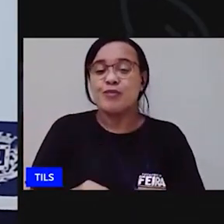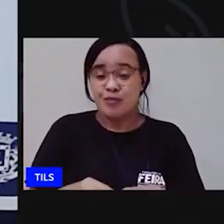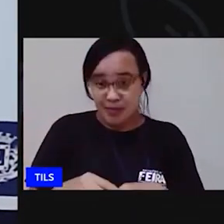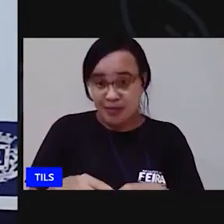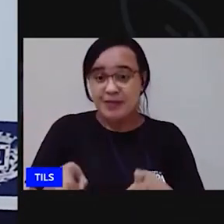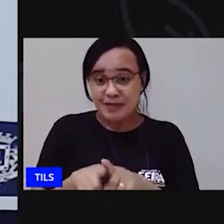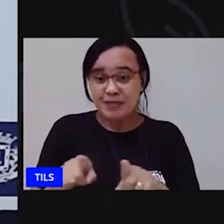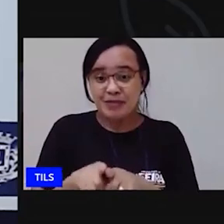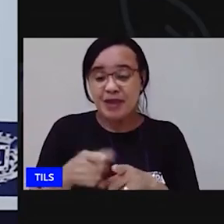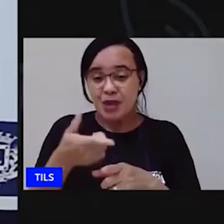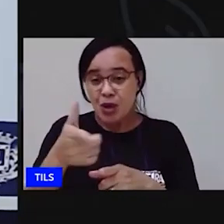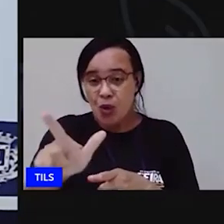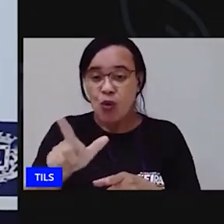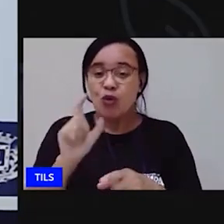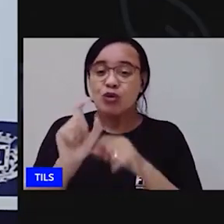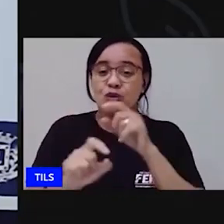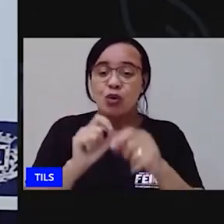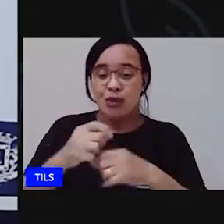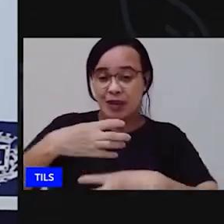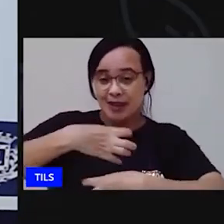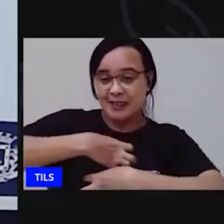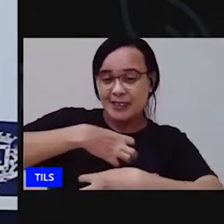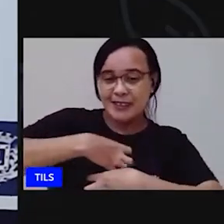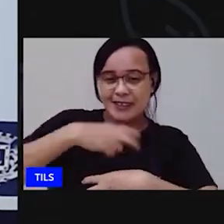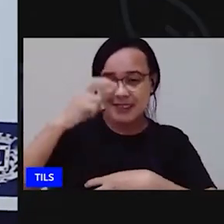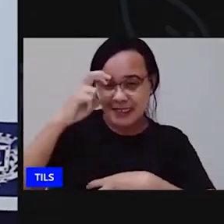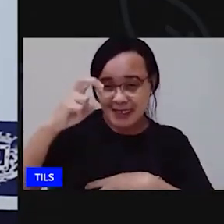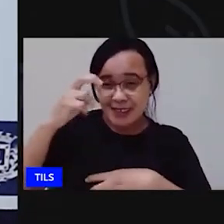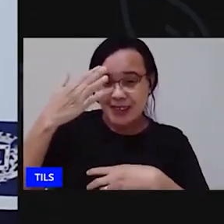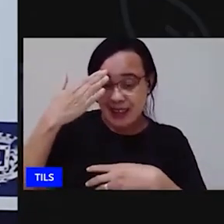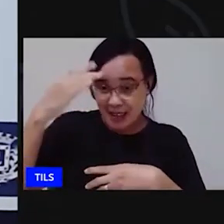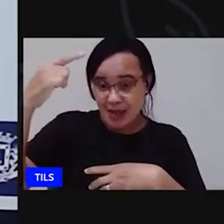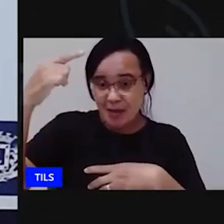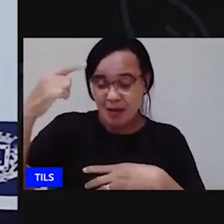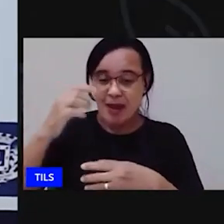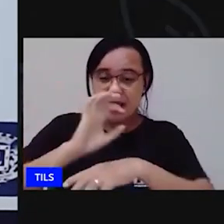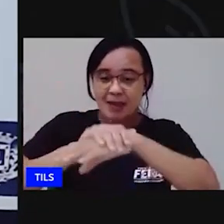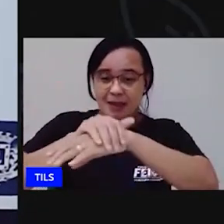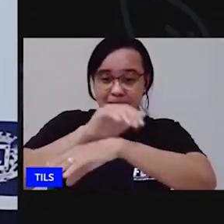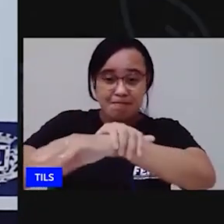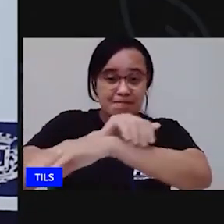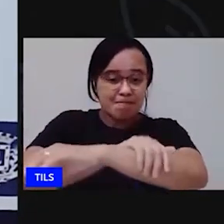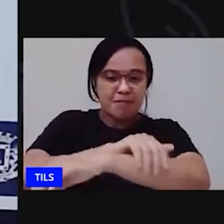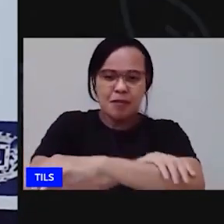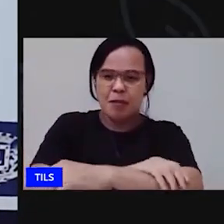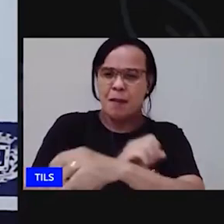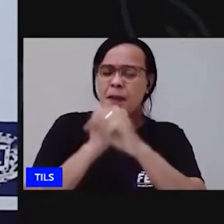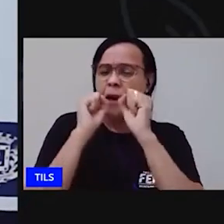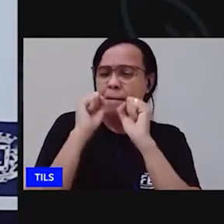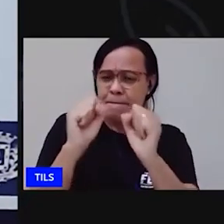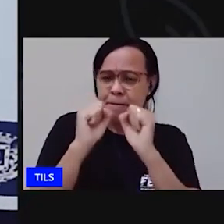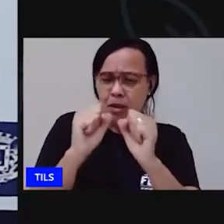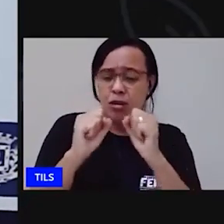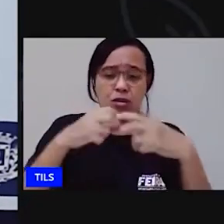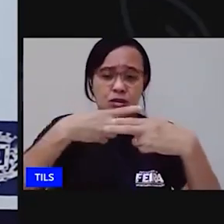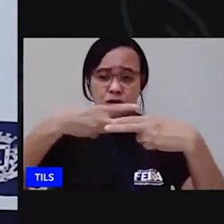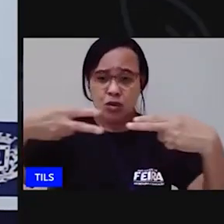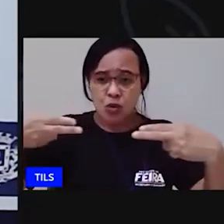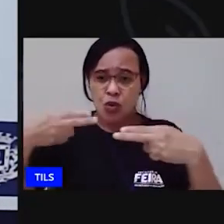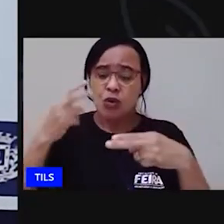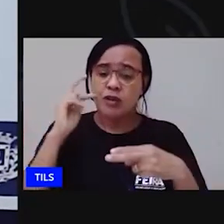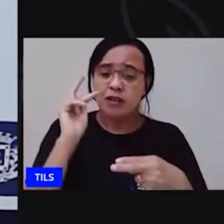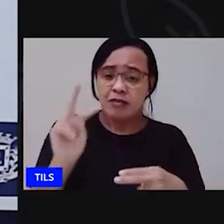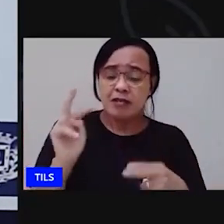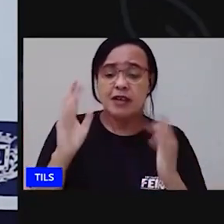utilizando sentido utilizando o tato você pode pegar alguns desses objetos que tem aí na sua casa